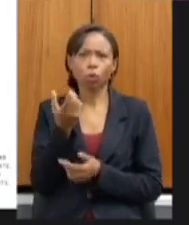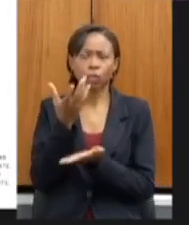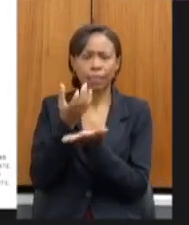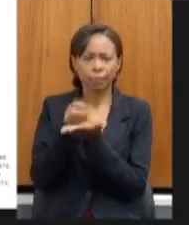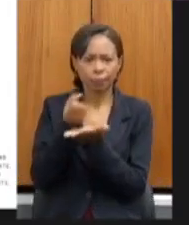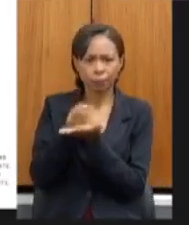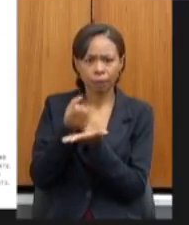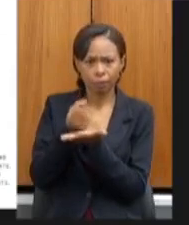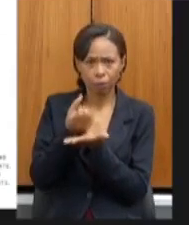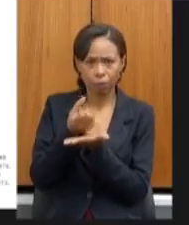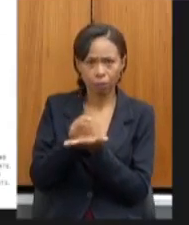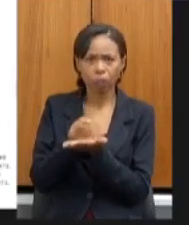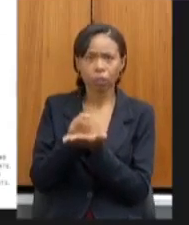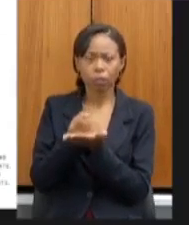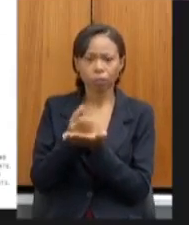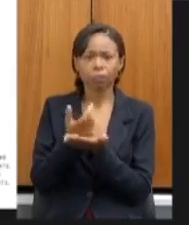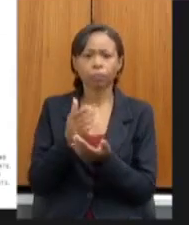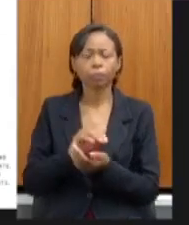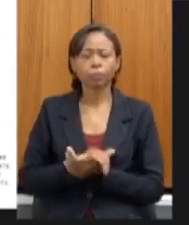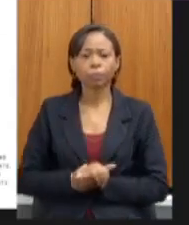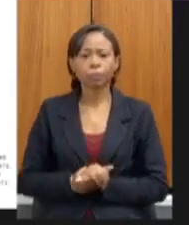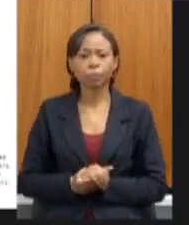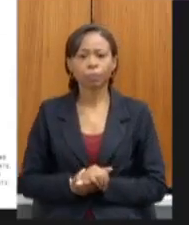ao que vem sendo ofertado na plataforma